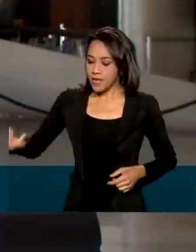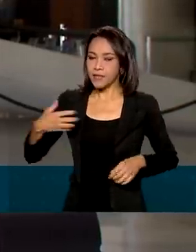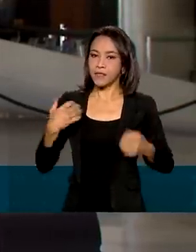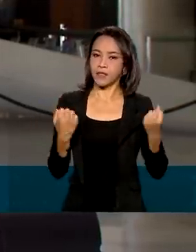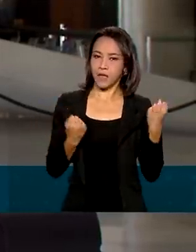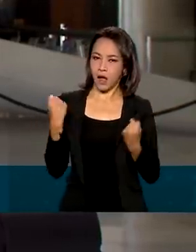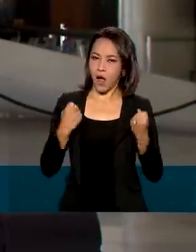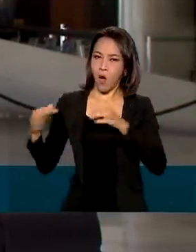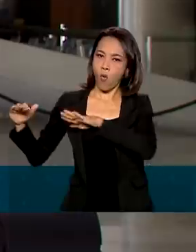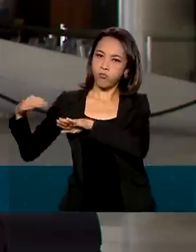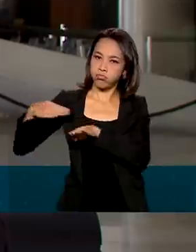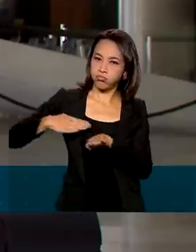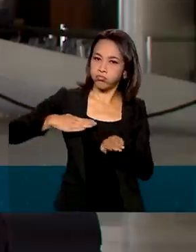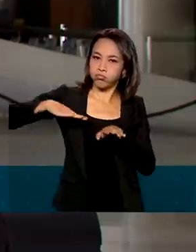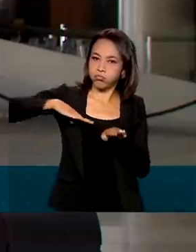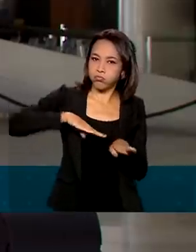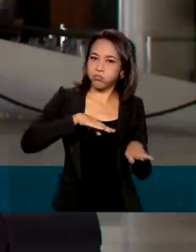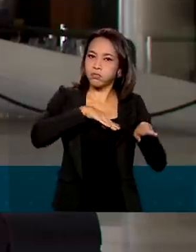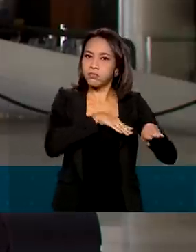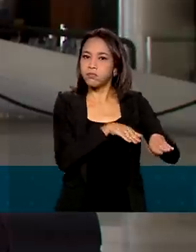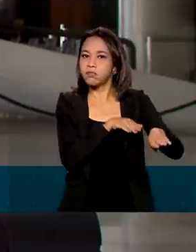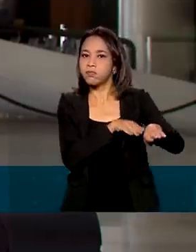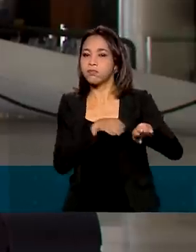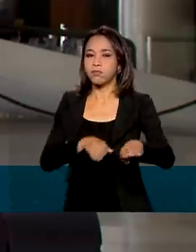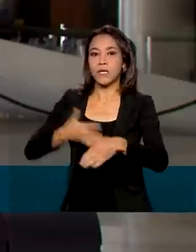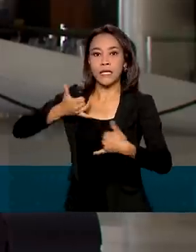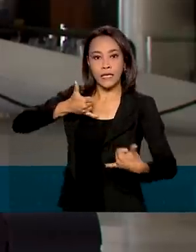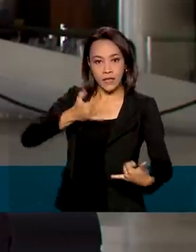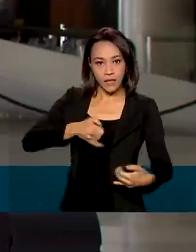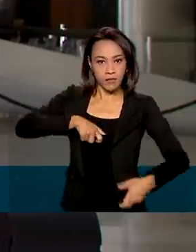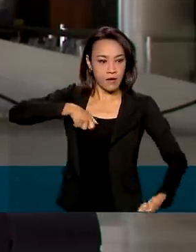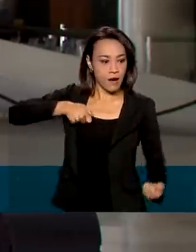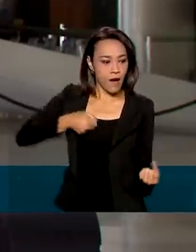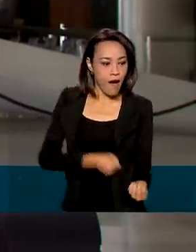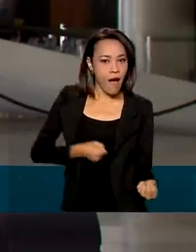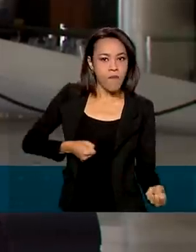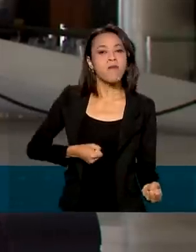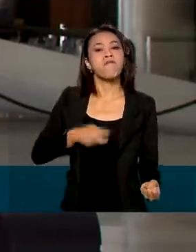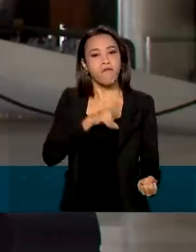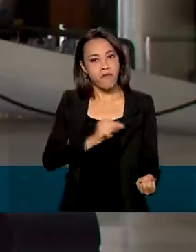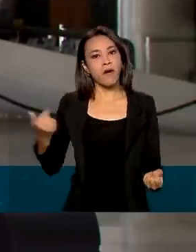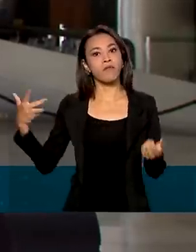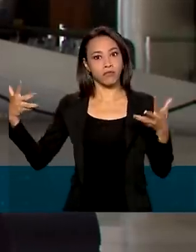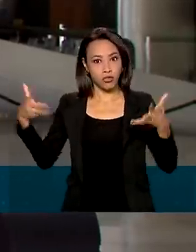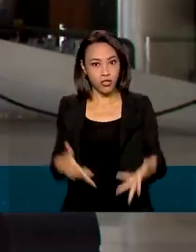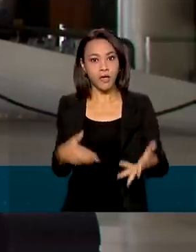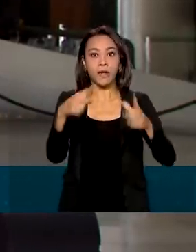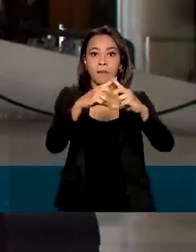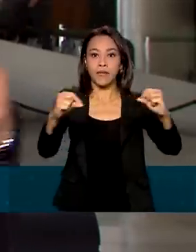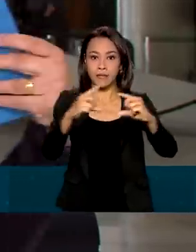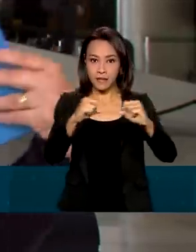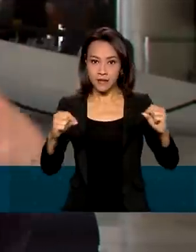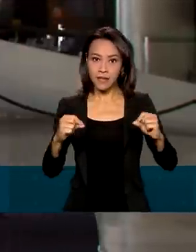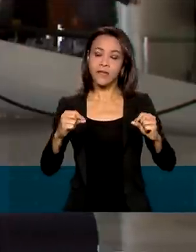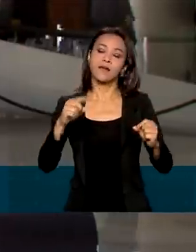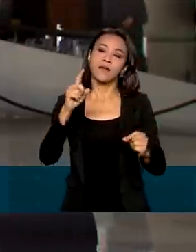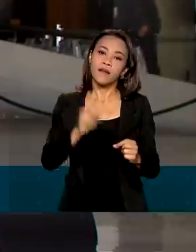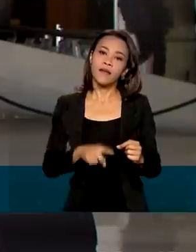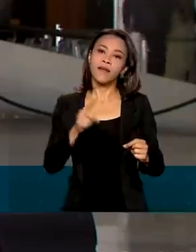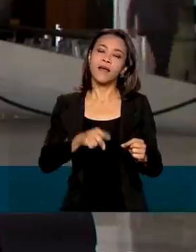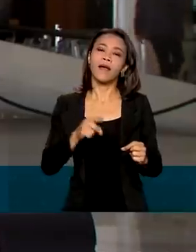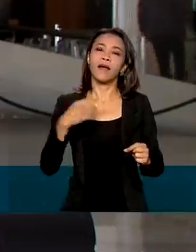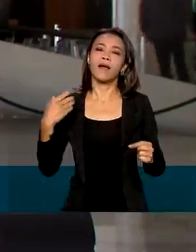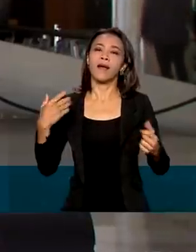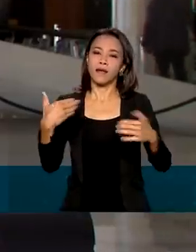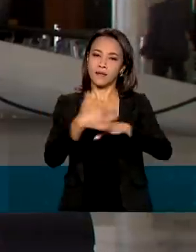e outros meios das forças de fuzileiros de esquadra vão passar aqui por Brasília, que é uma cidade que faz parte dessa